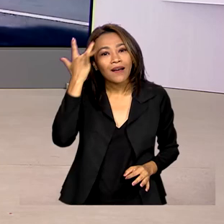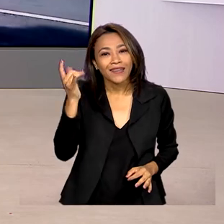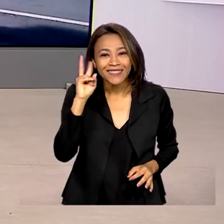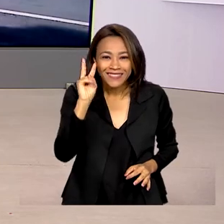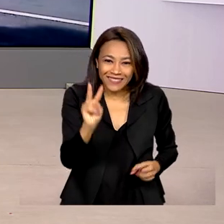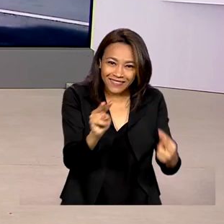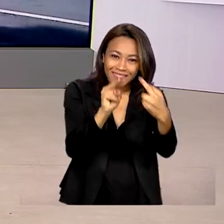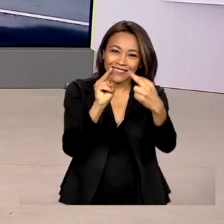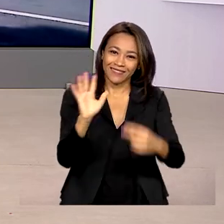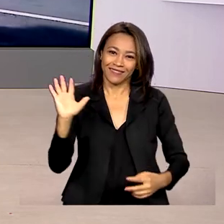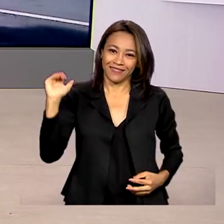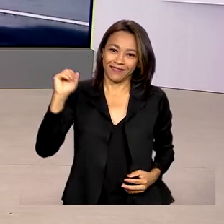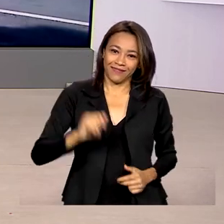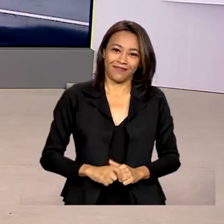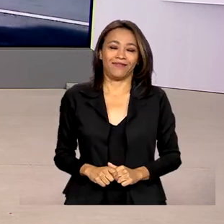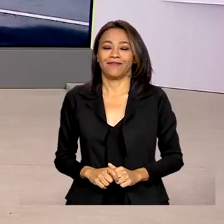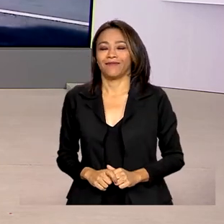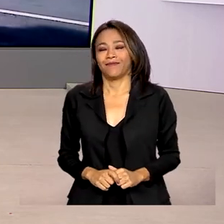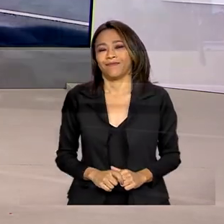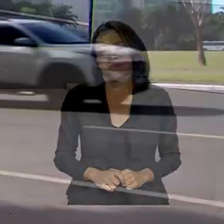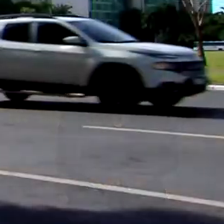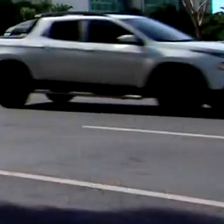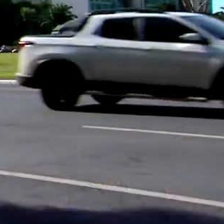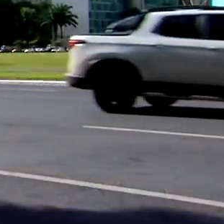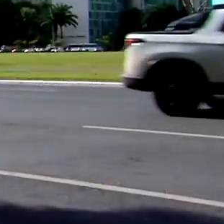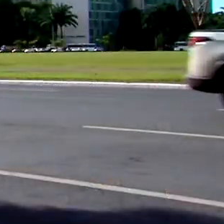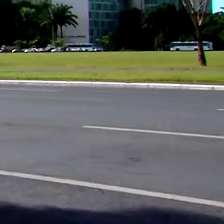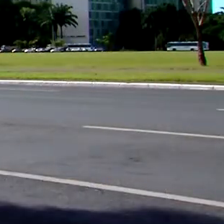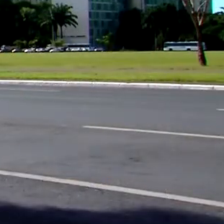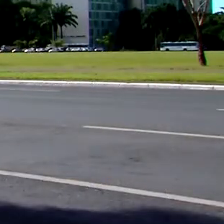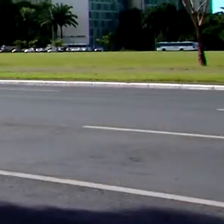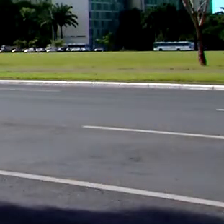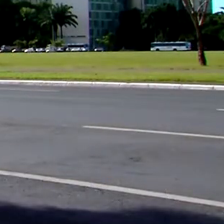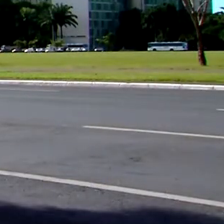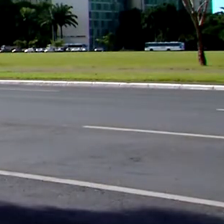amanhã. Até lá. Tchau. Tchau.